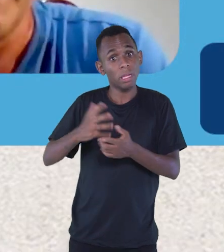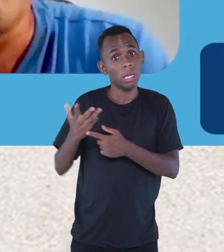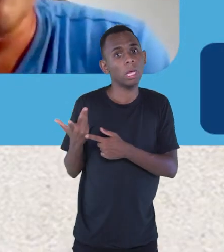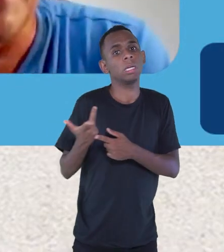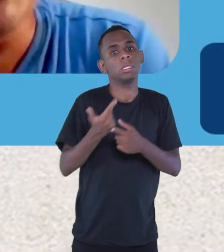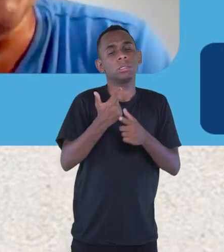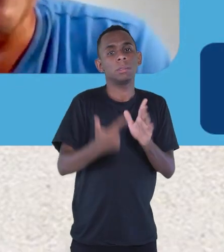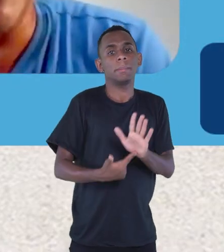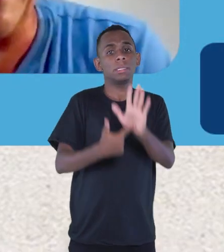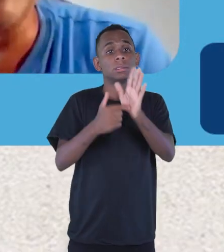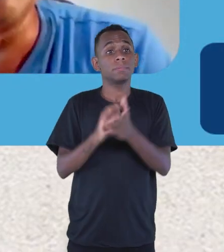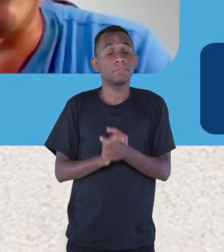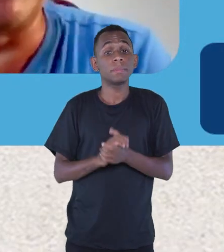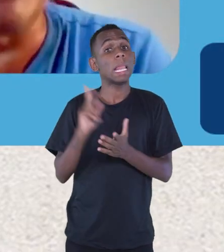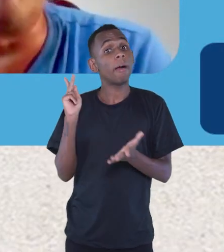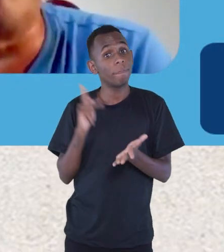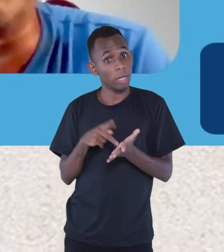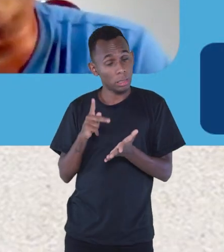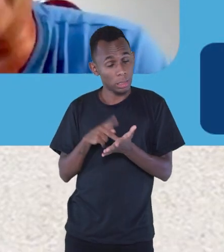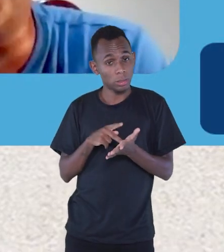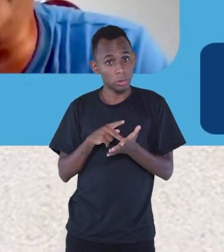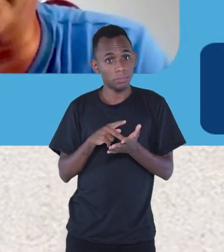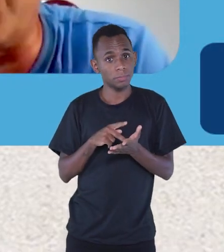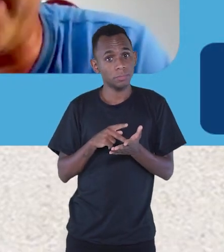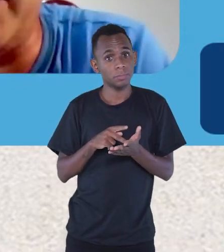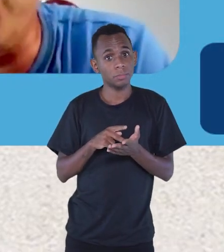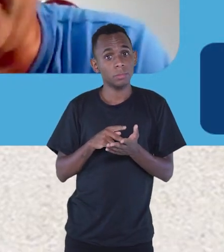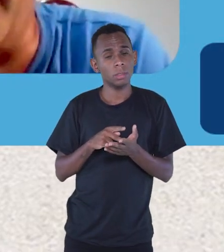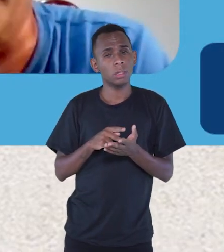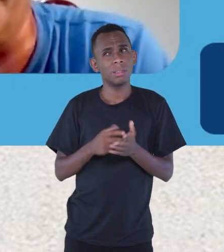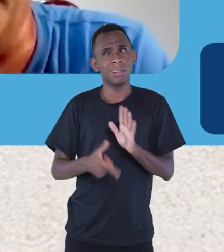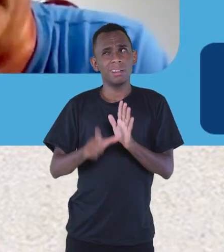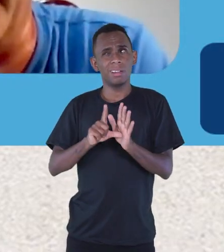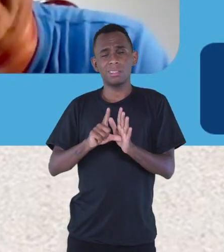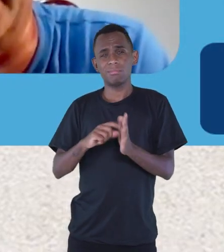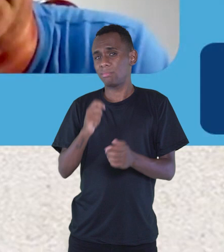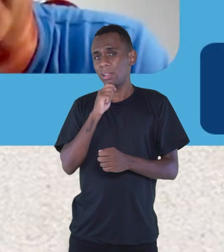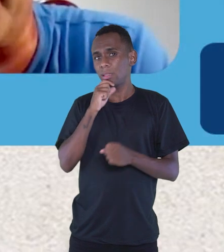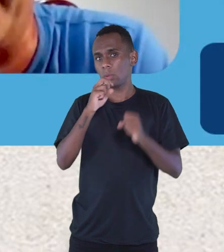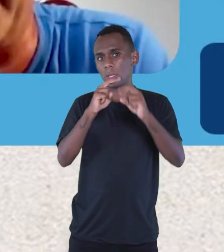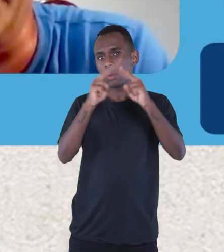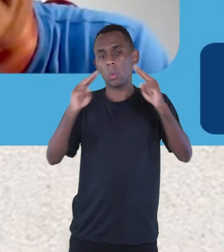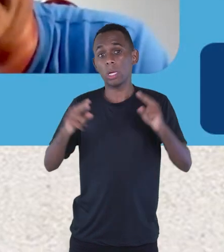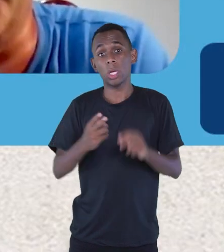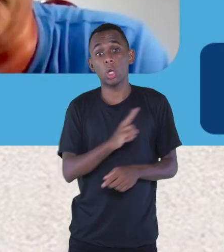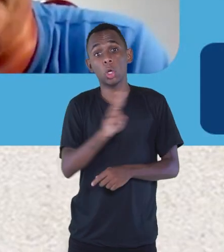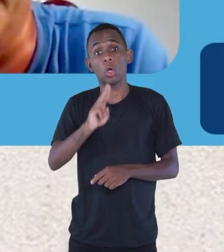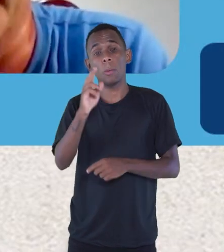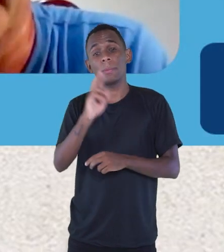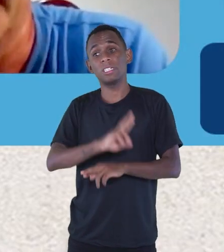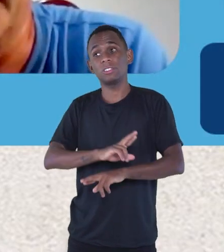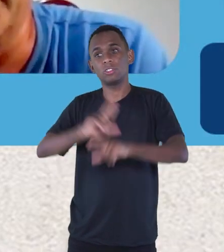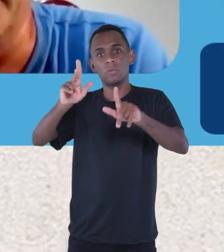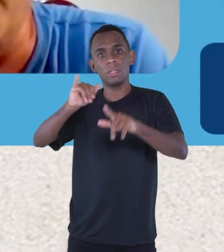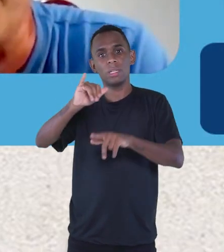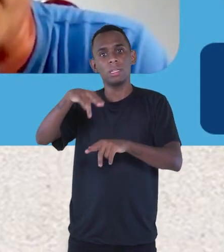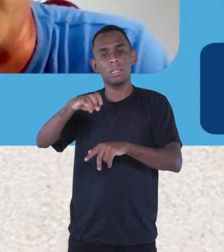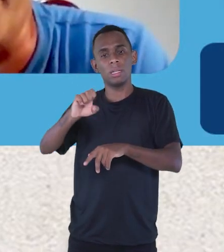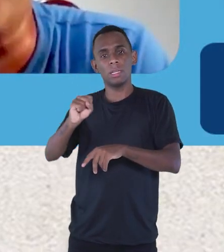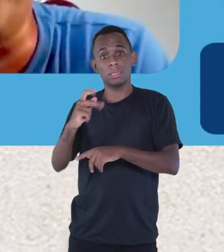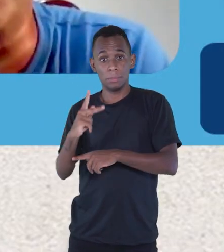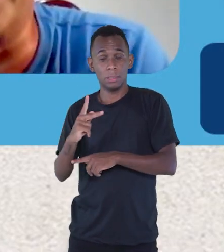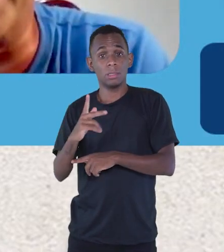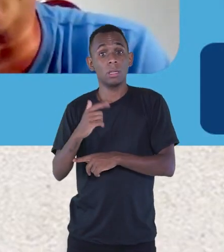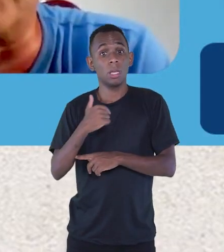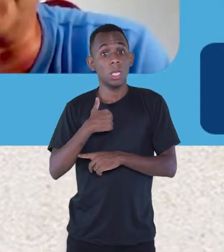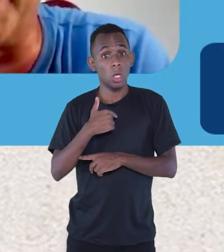Na verdade, a universidade ainda não era UENG, ela se chamava INESP. E eu